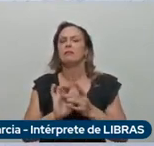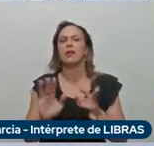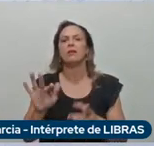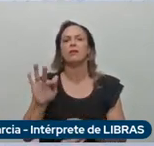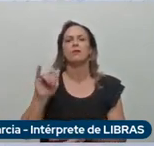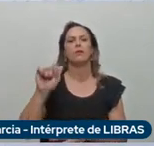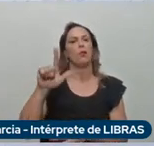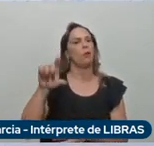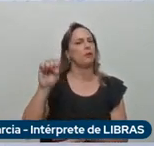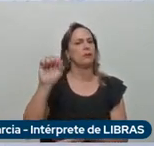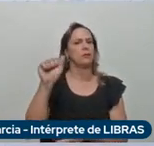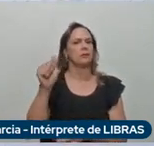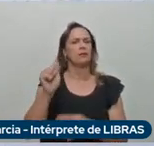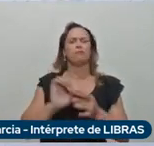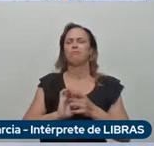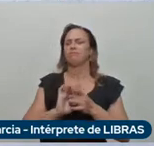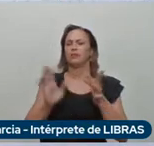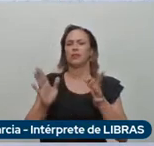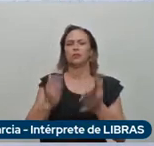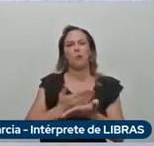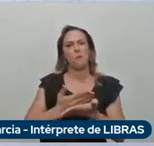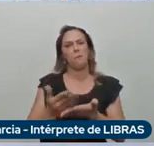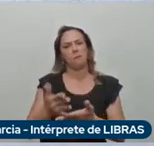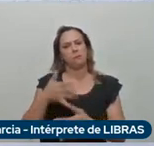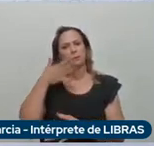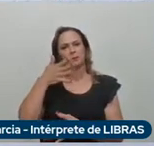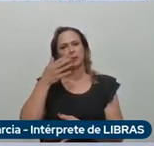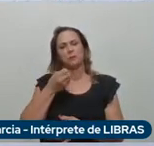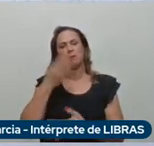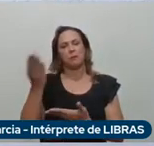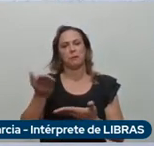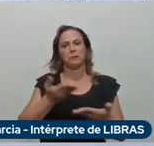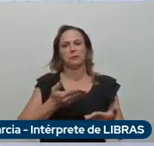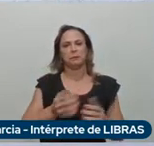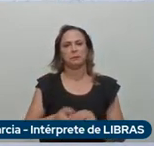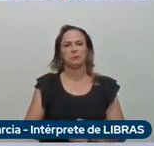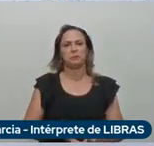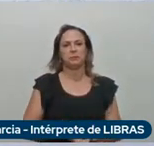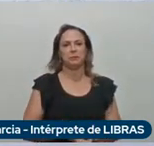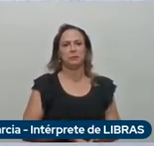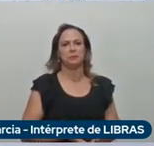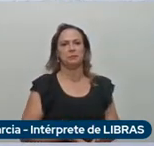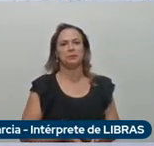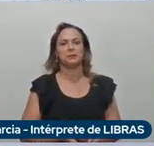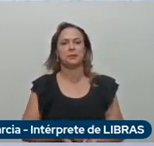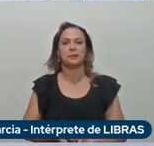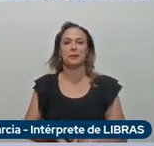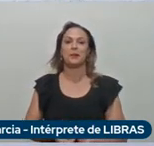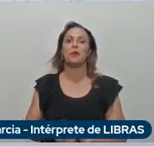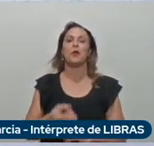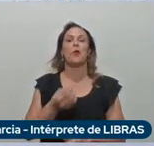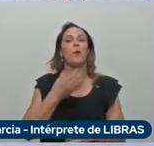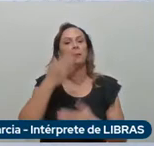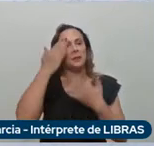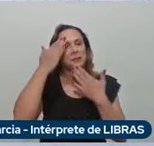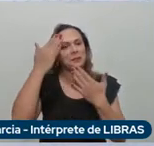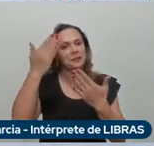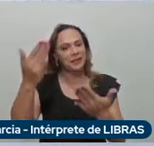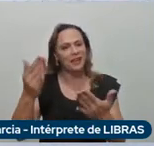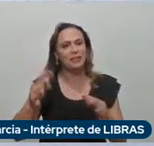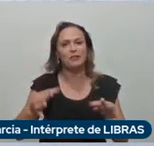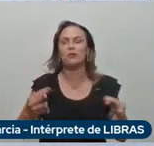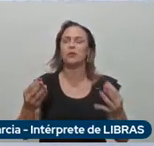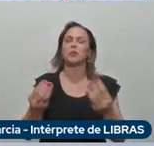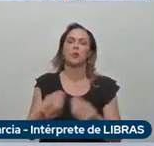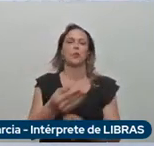para iniciar sua exposição. Seja bem-vindo. Opa! Muito obrigado, muito obrigado a todas